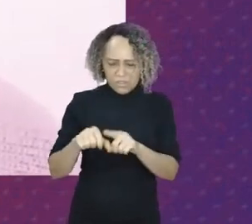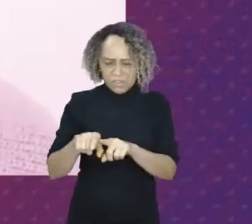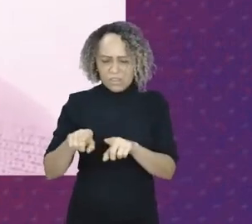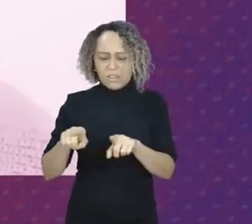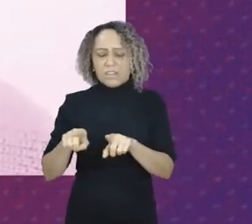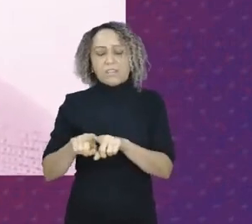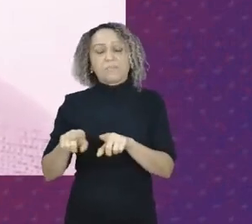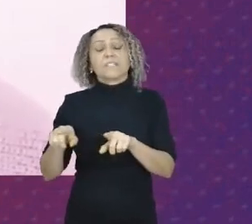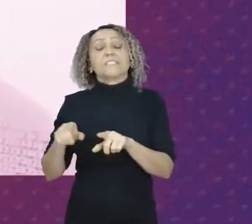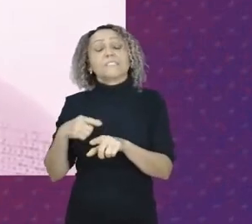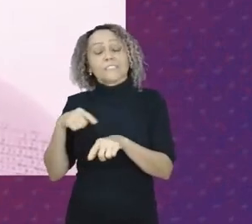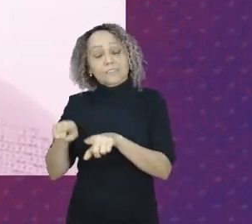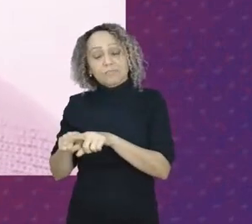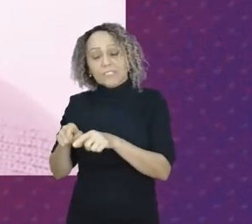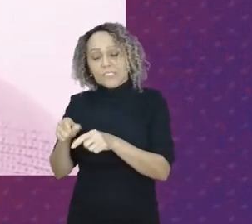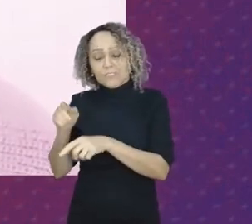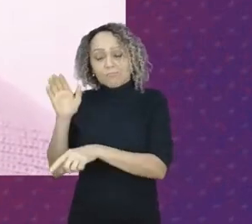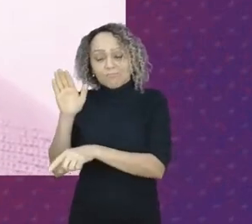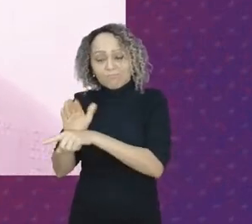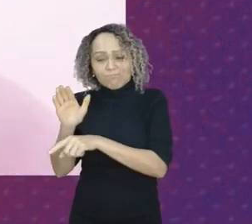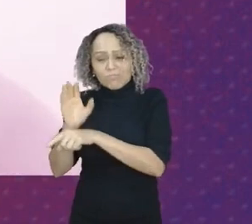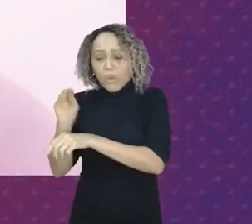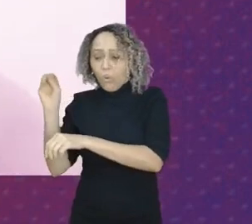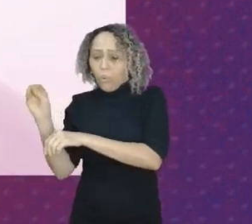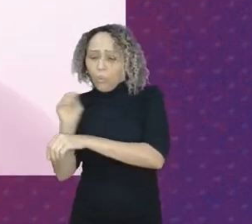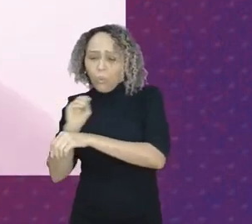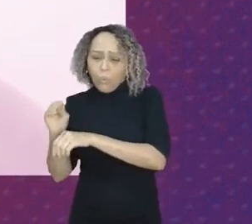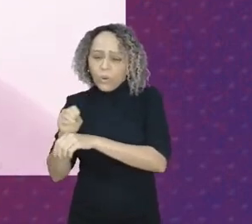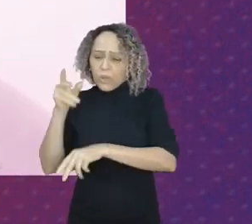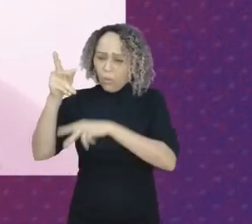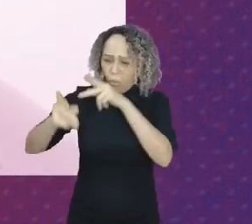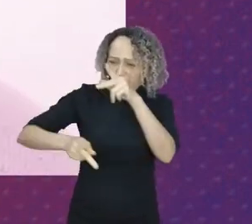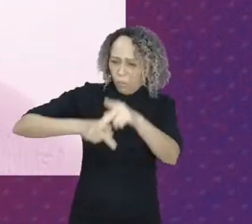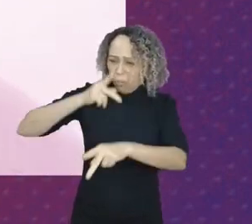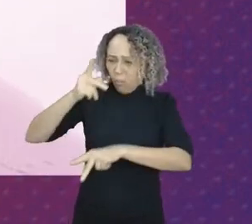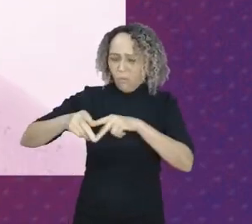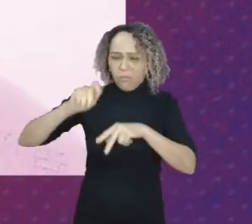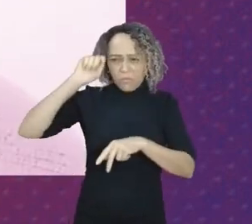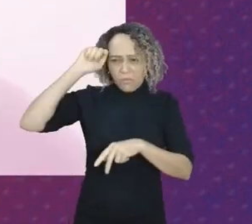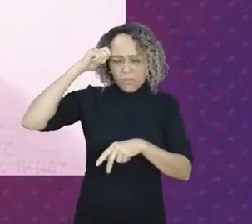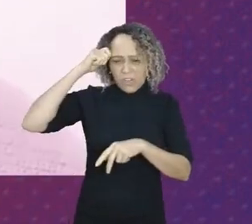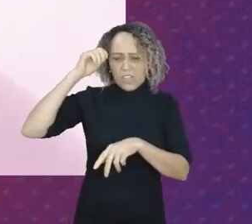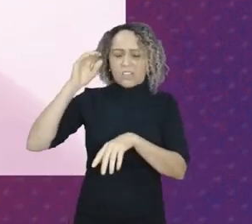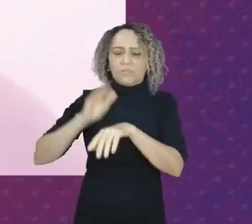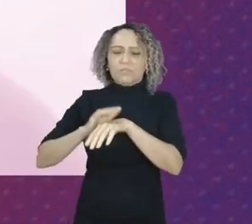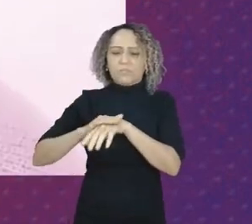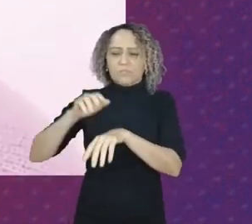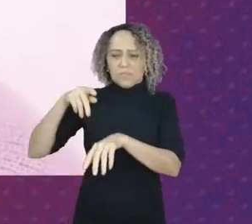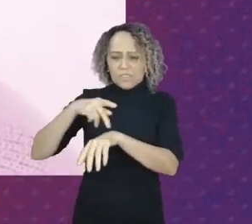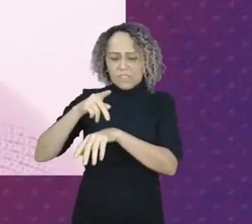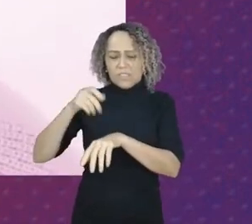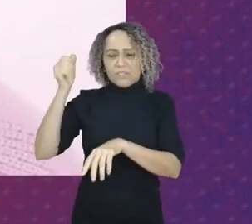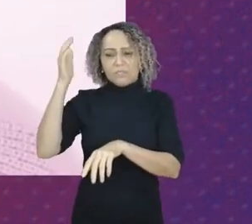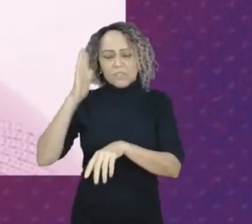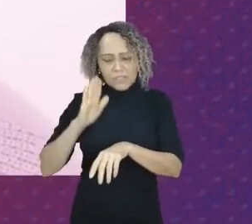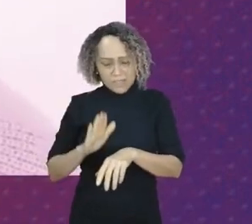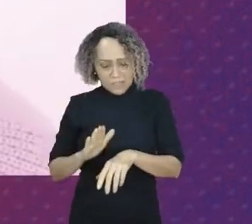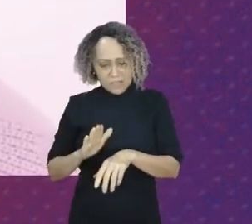afrodescendente desse país, de forma com que a população se sinta contemplada.